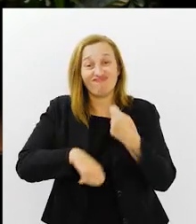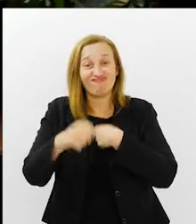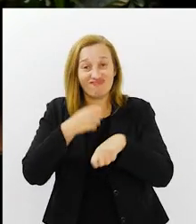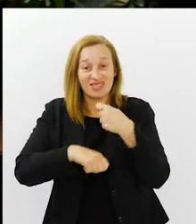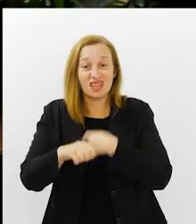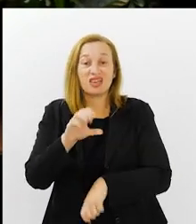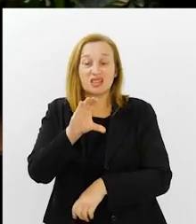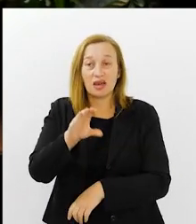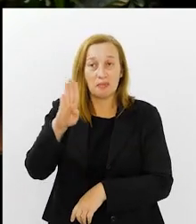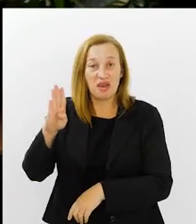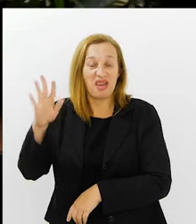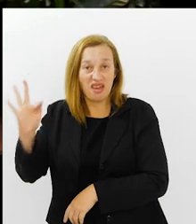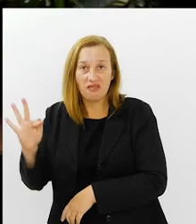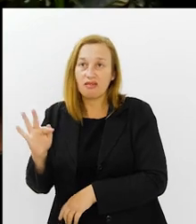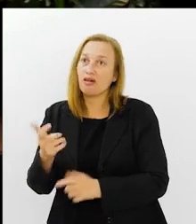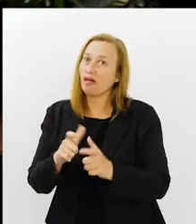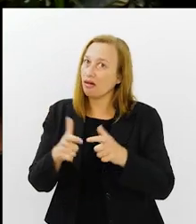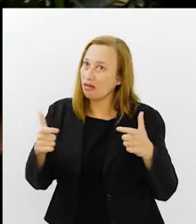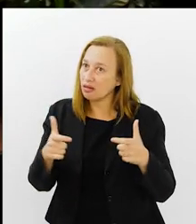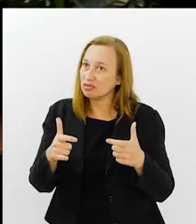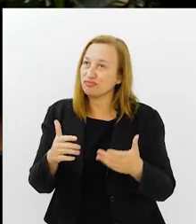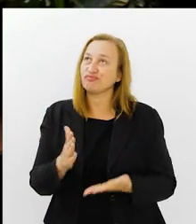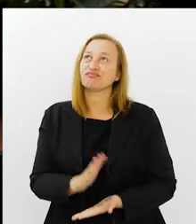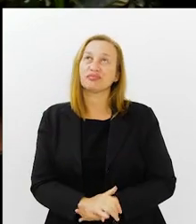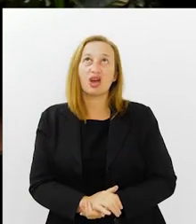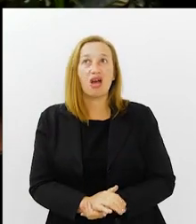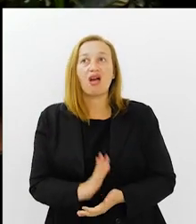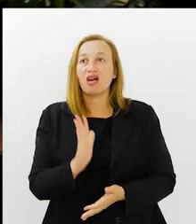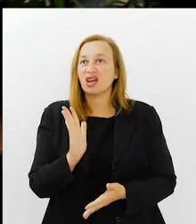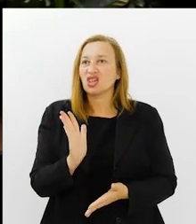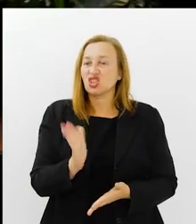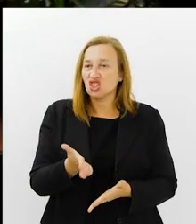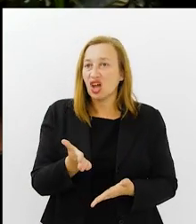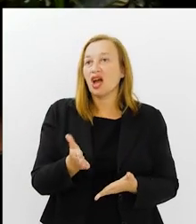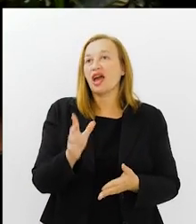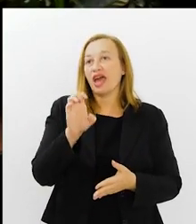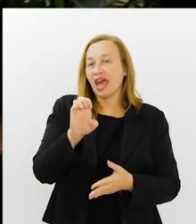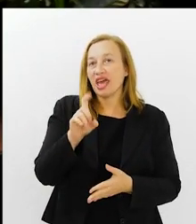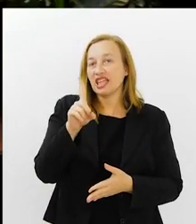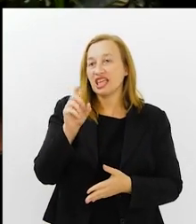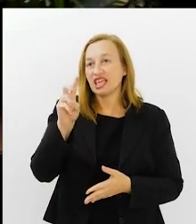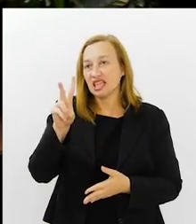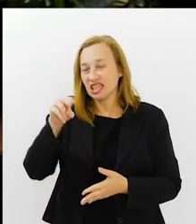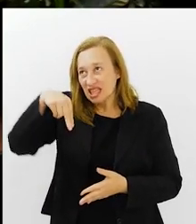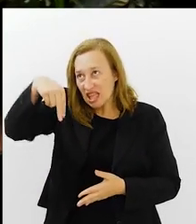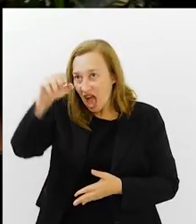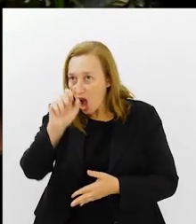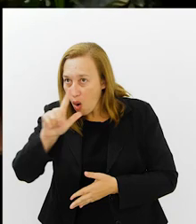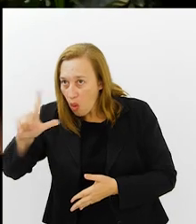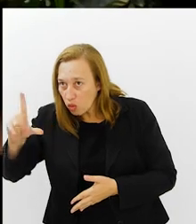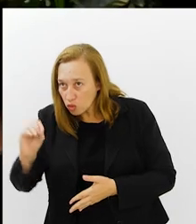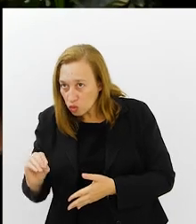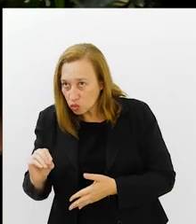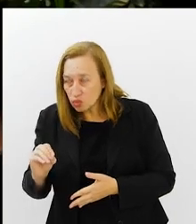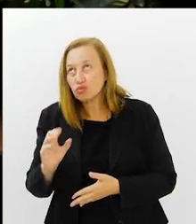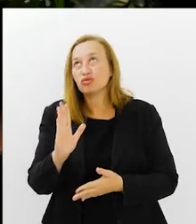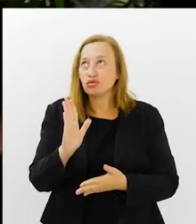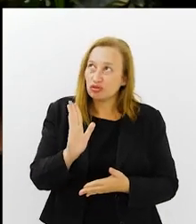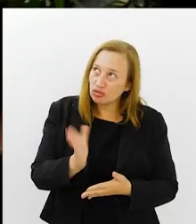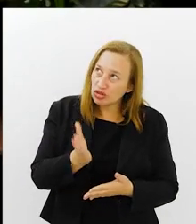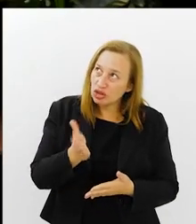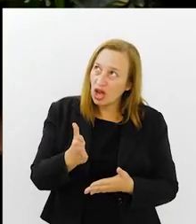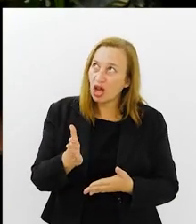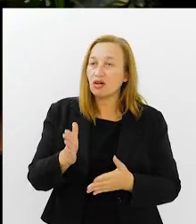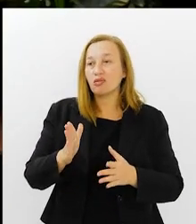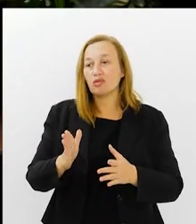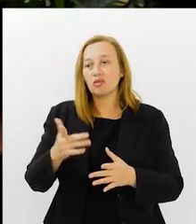CBF é muito grande. Tentaram dar uma pernada de anão no Ednaldo Rodrigues. Aí não conseguiram. Chamada